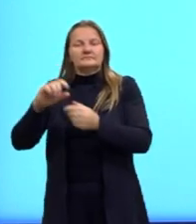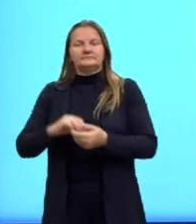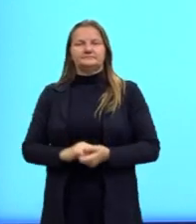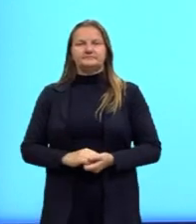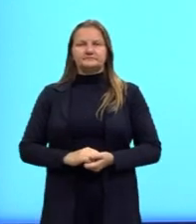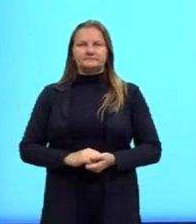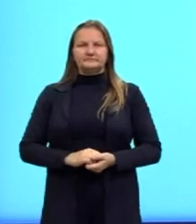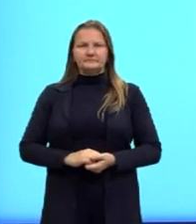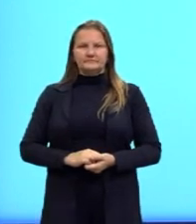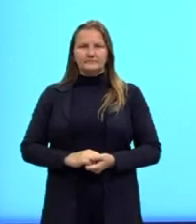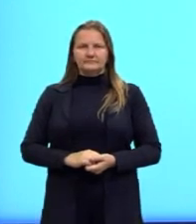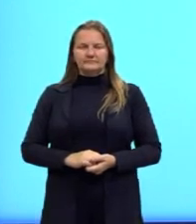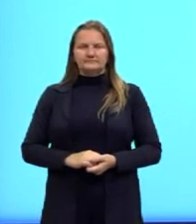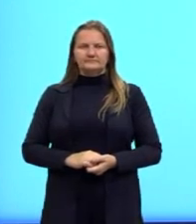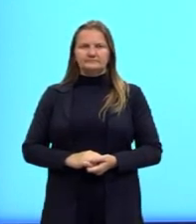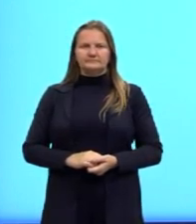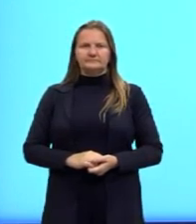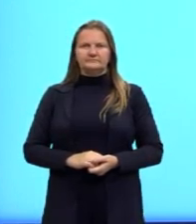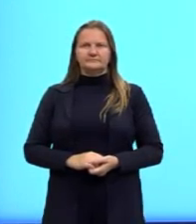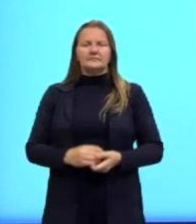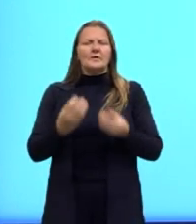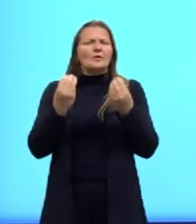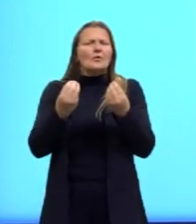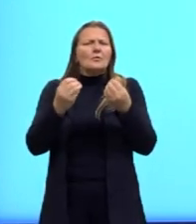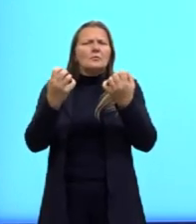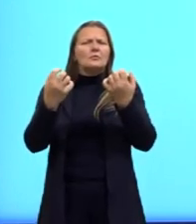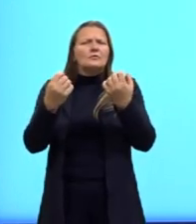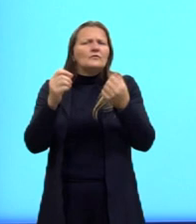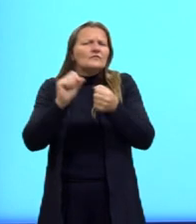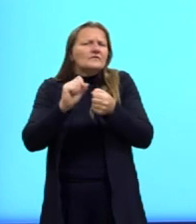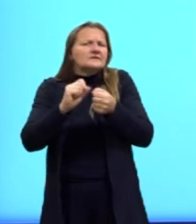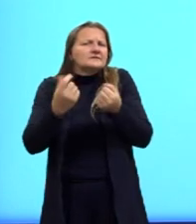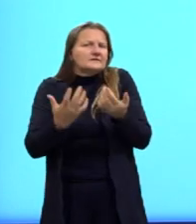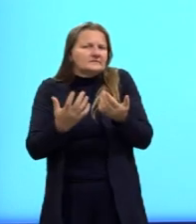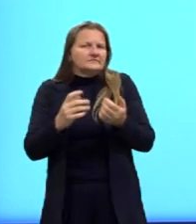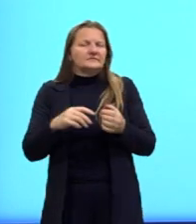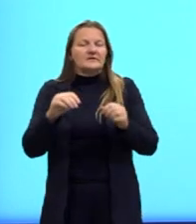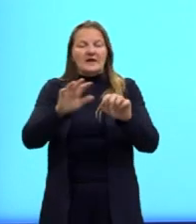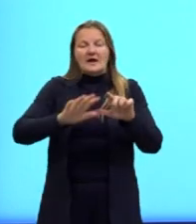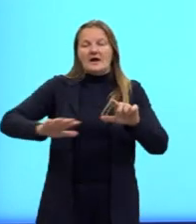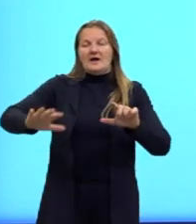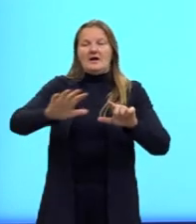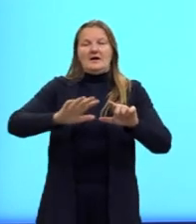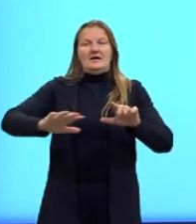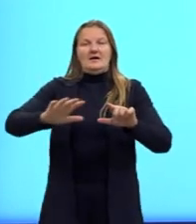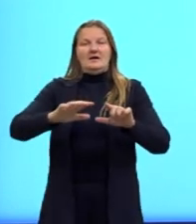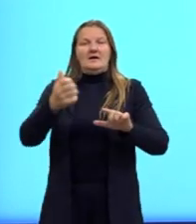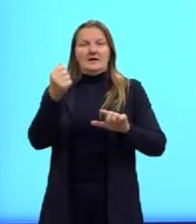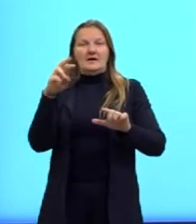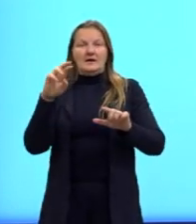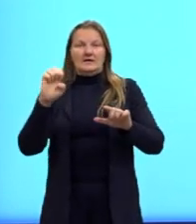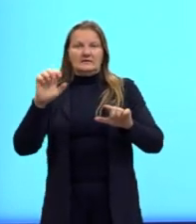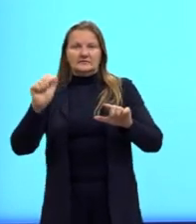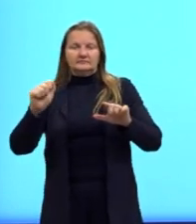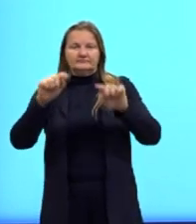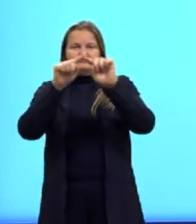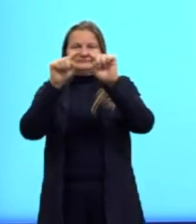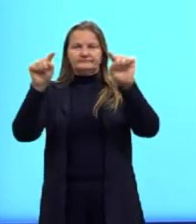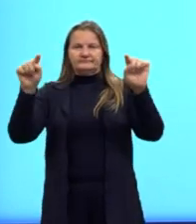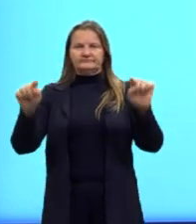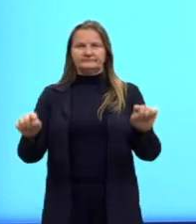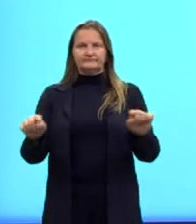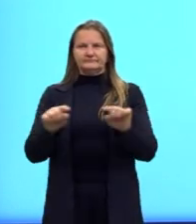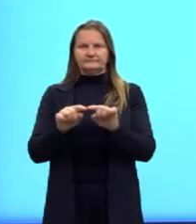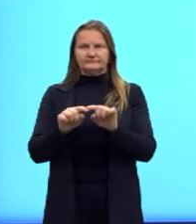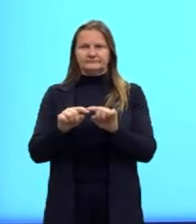medida de largura. Como nós trabalhamos aqui com a área desses painéis retangulares,